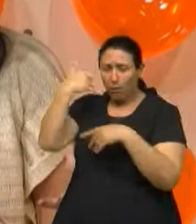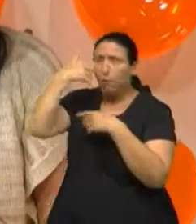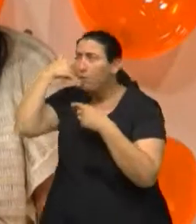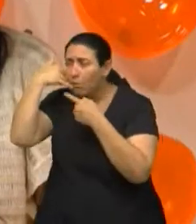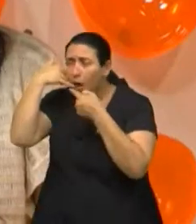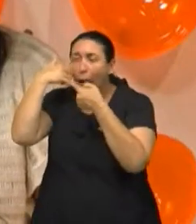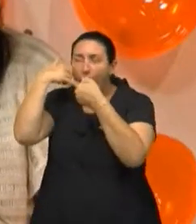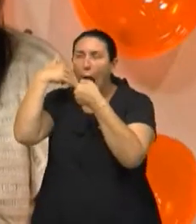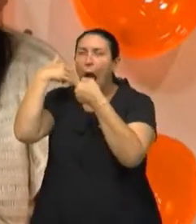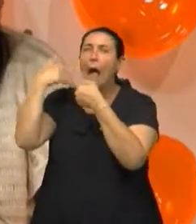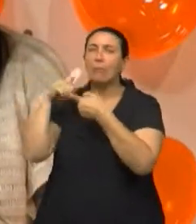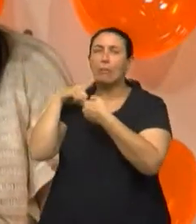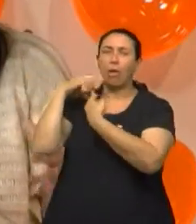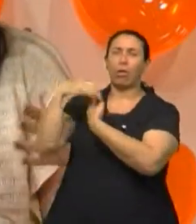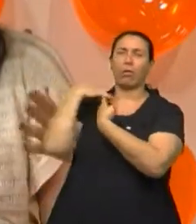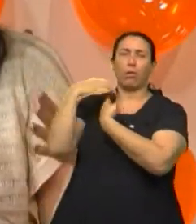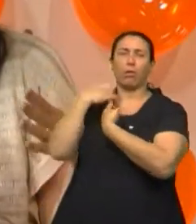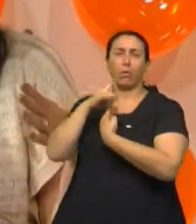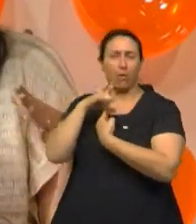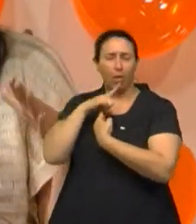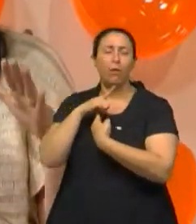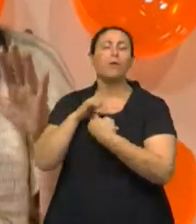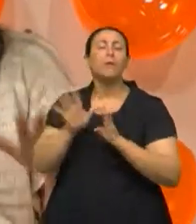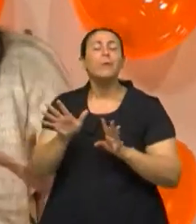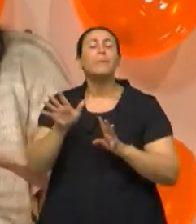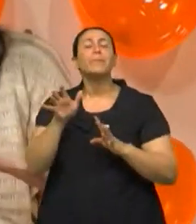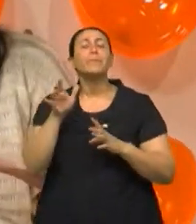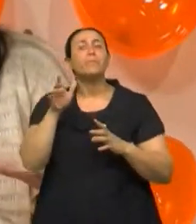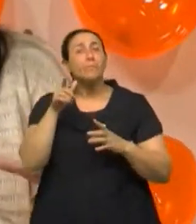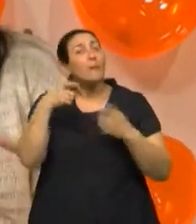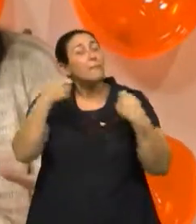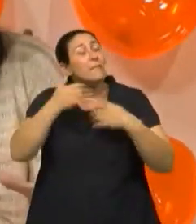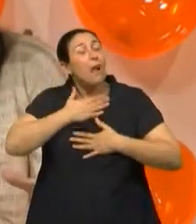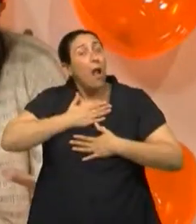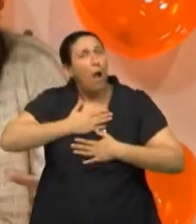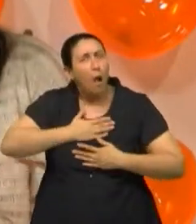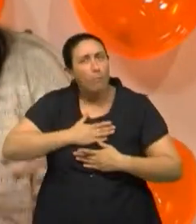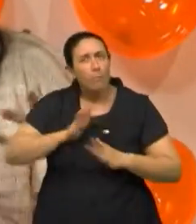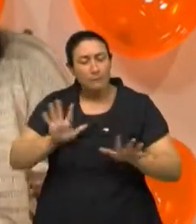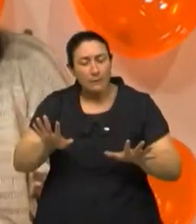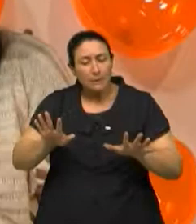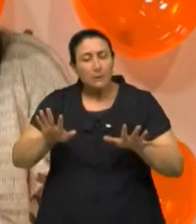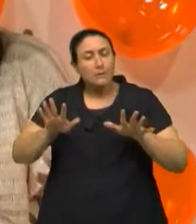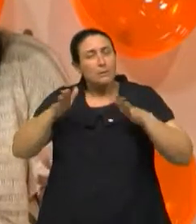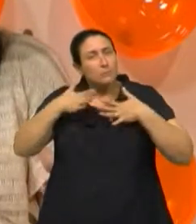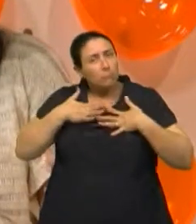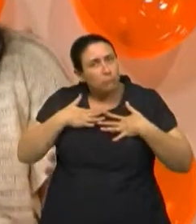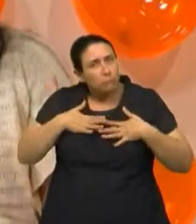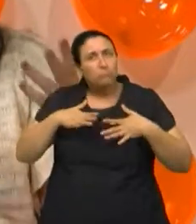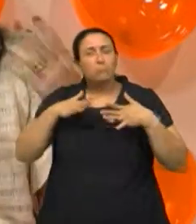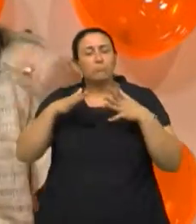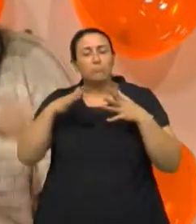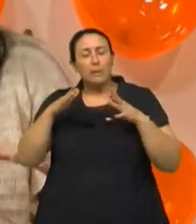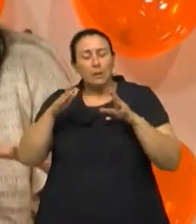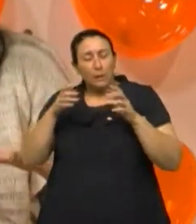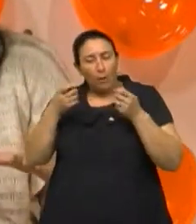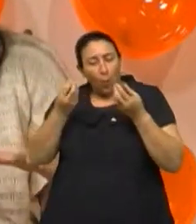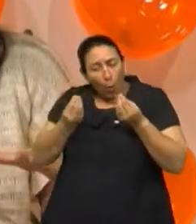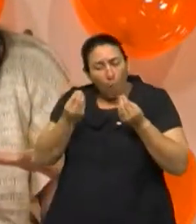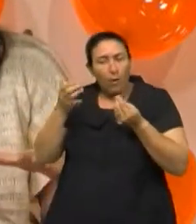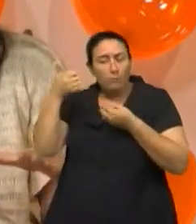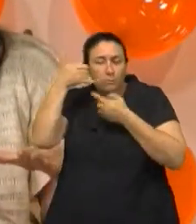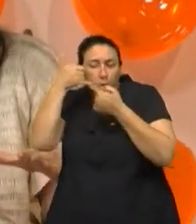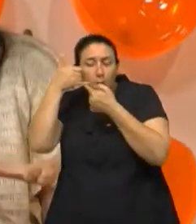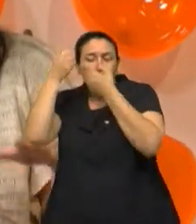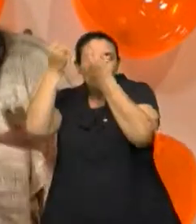não consegue pensar e reagir. E aí é importante é tentar manter a calma. Manter a calma, fazer esse contato e seguir aquela